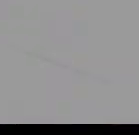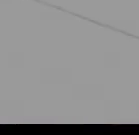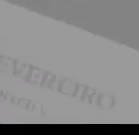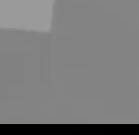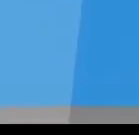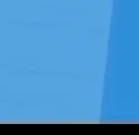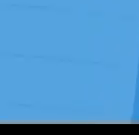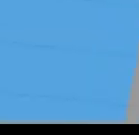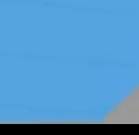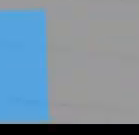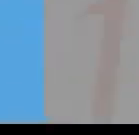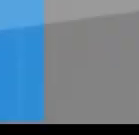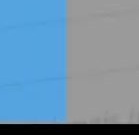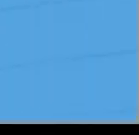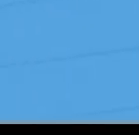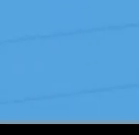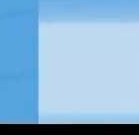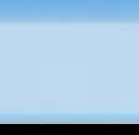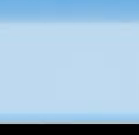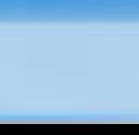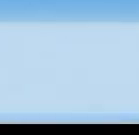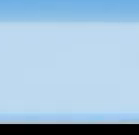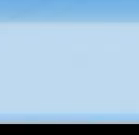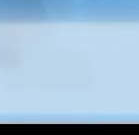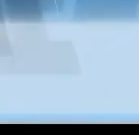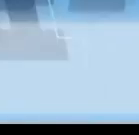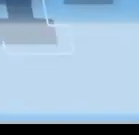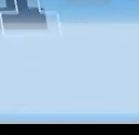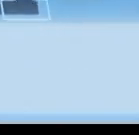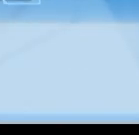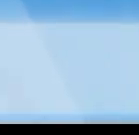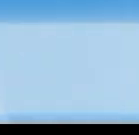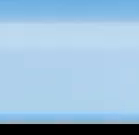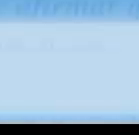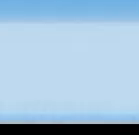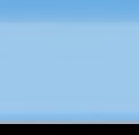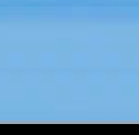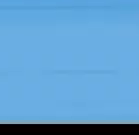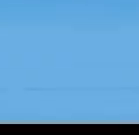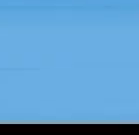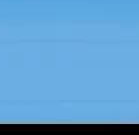Mariana Dair para Câmara.